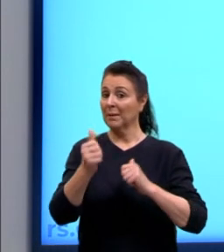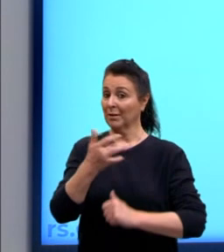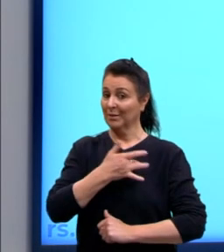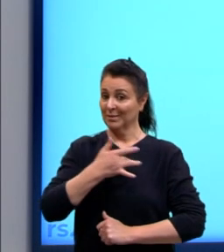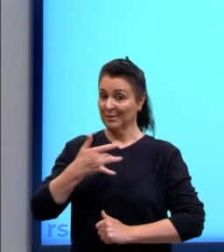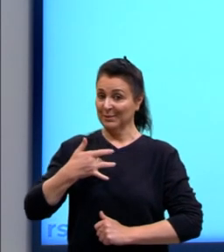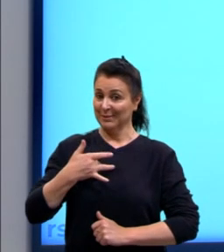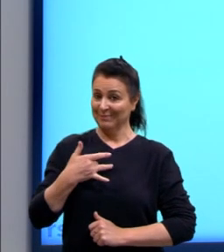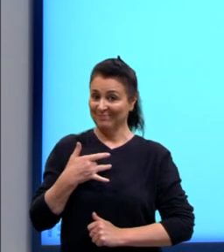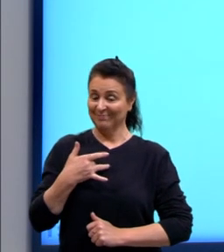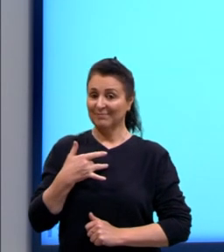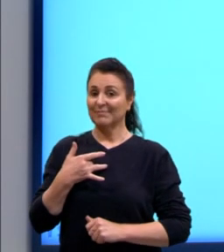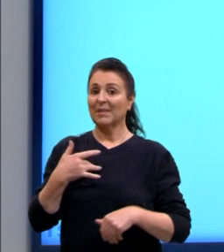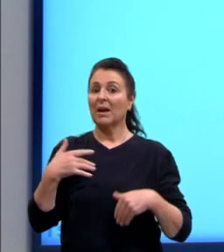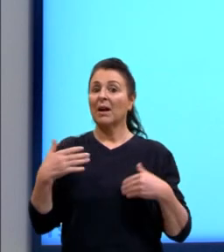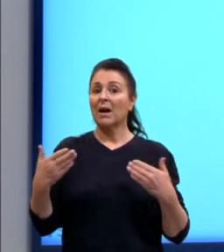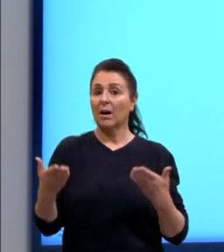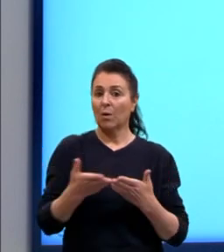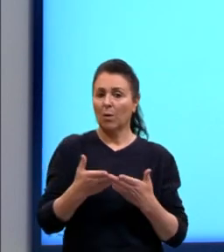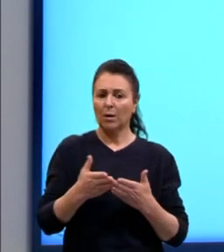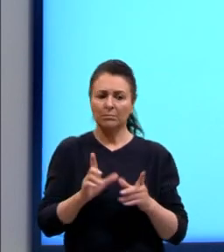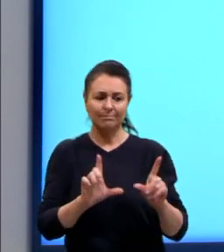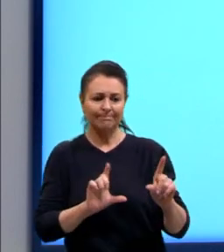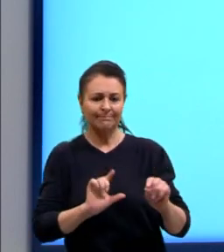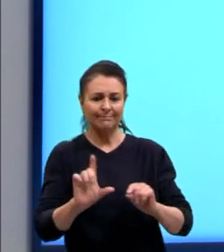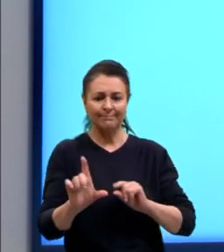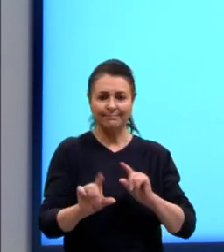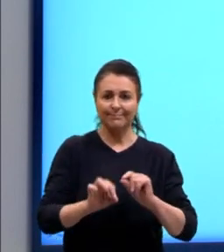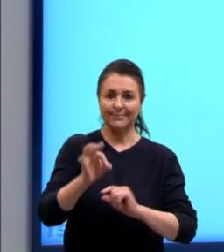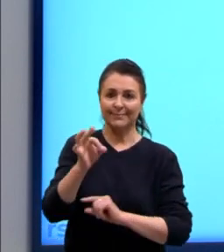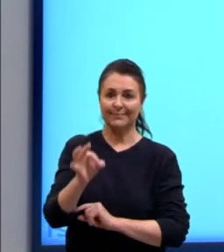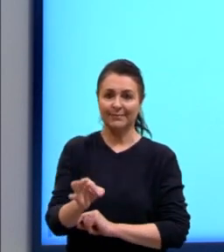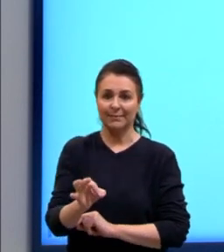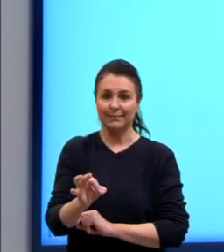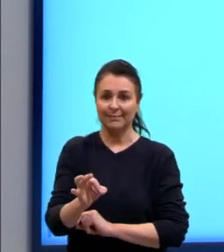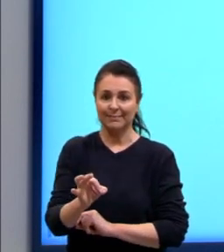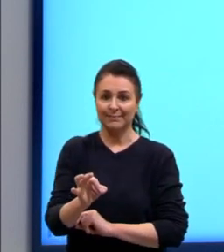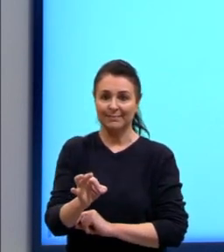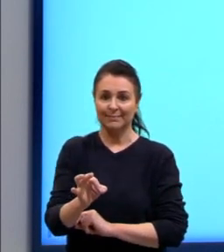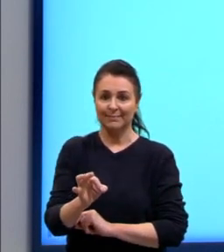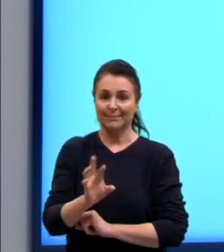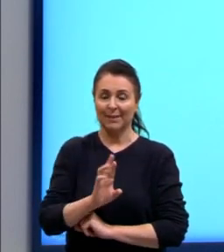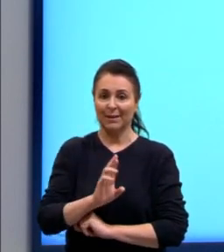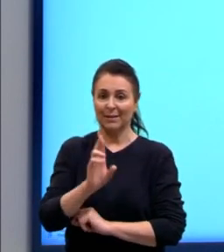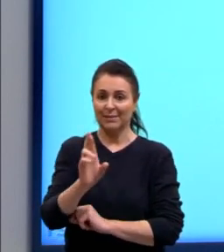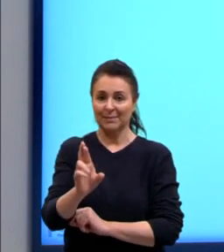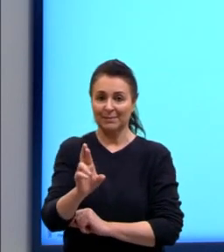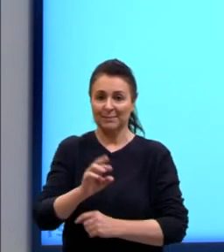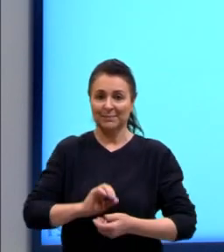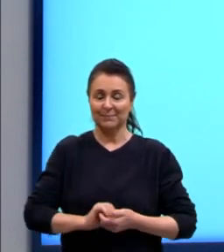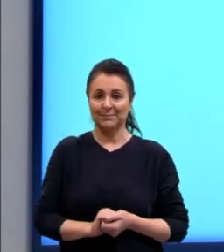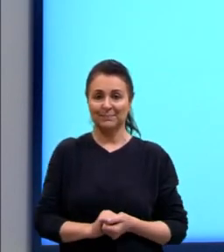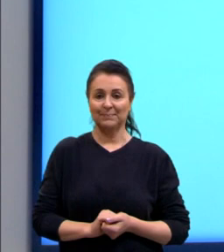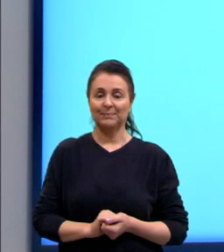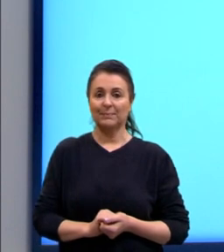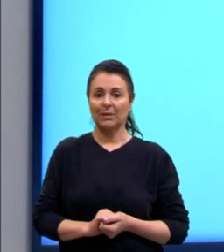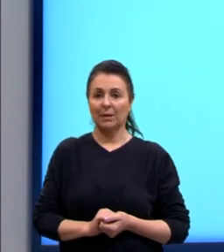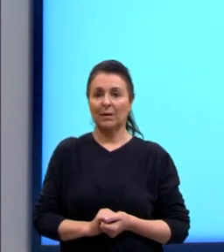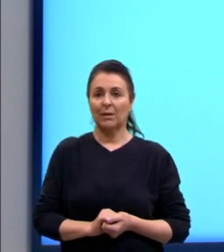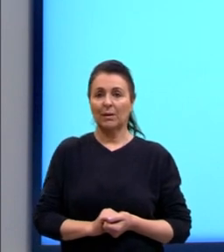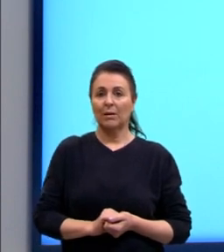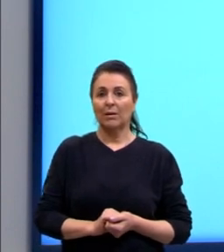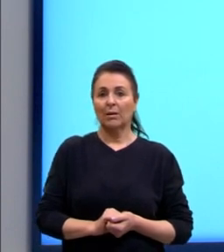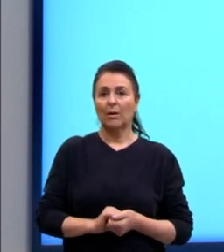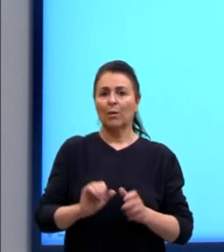Agora, sim, vamos lá para as nossas alternativas e vamos marcar a alternativa correta. Forte no